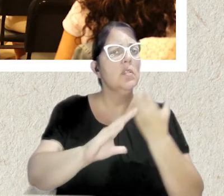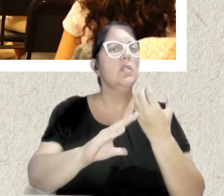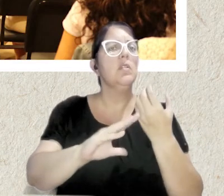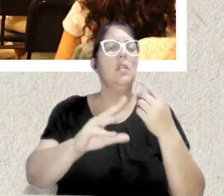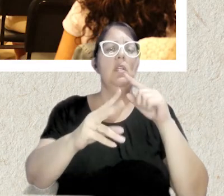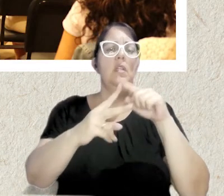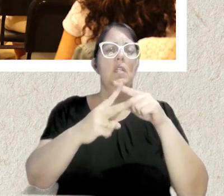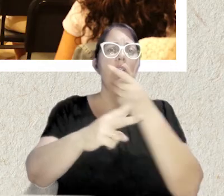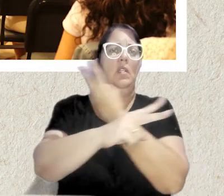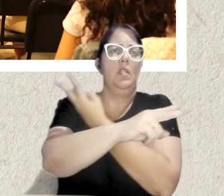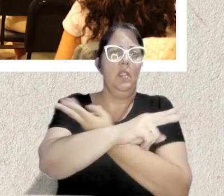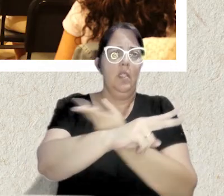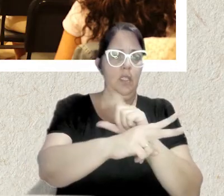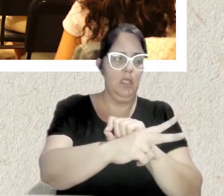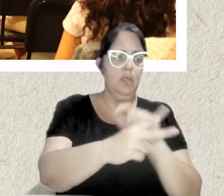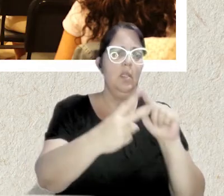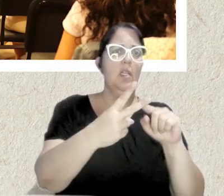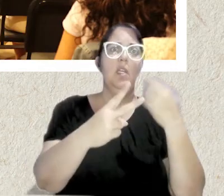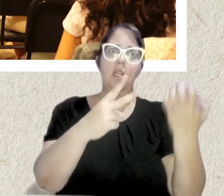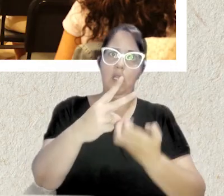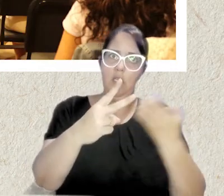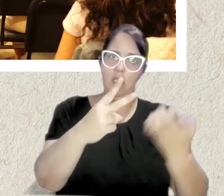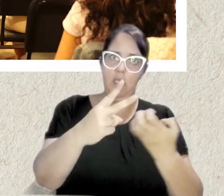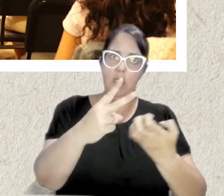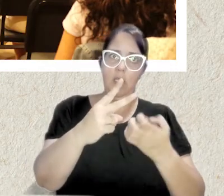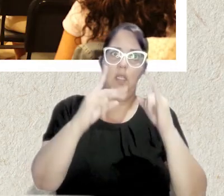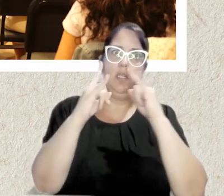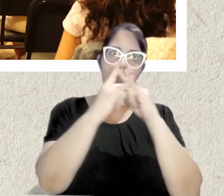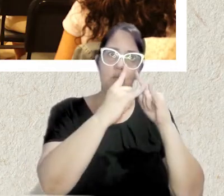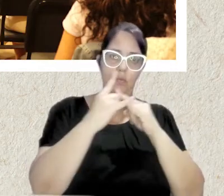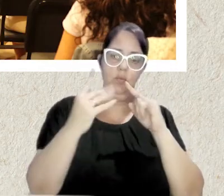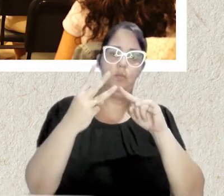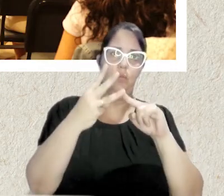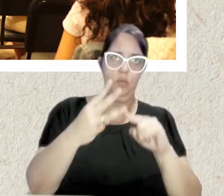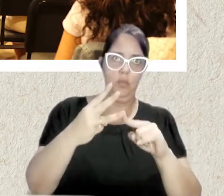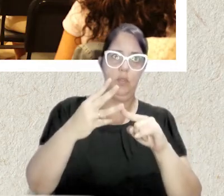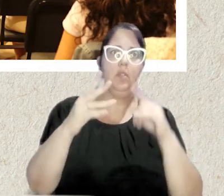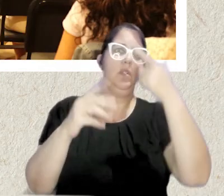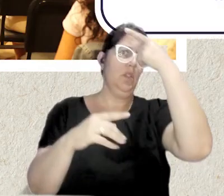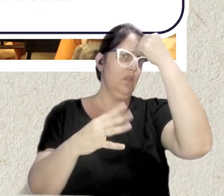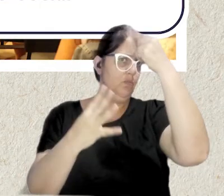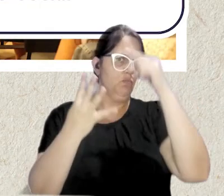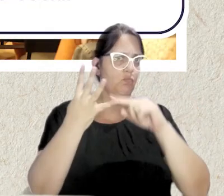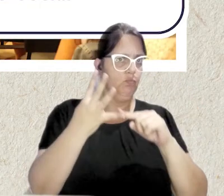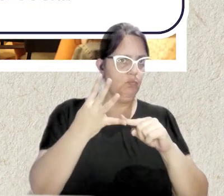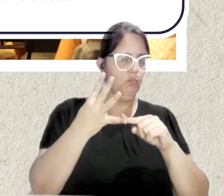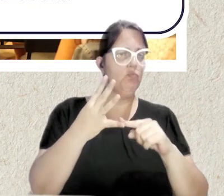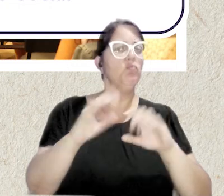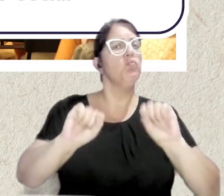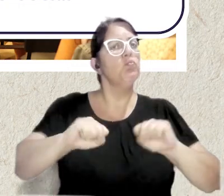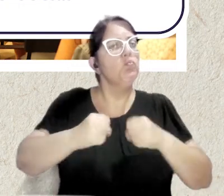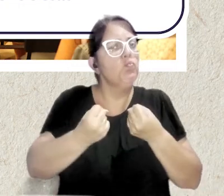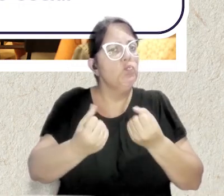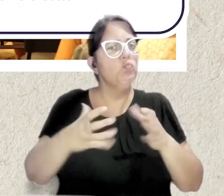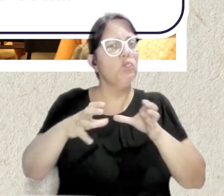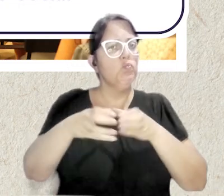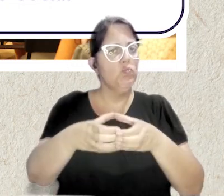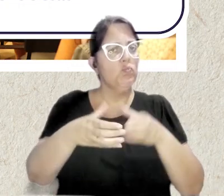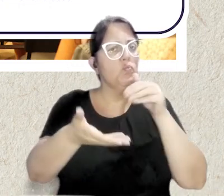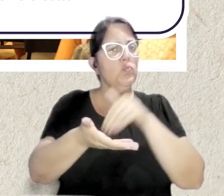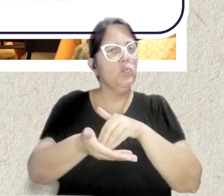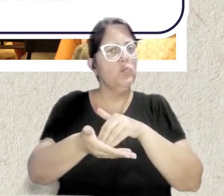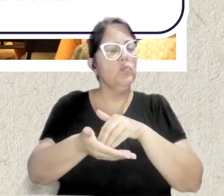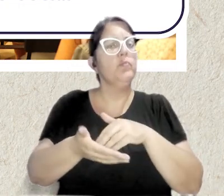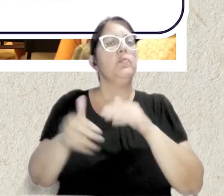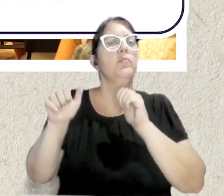empresas, entidades executoras de projetos em andamento e universidade. Nesse esforço coletivo, até setembro de